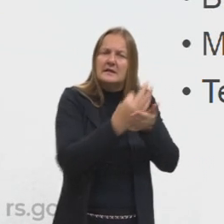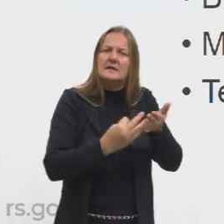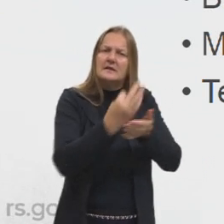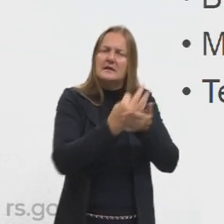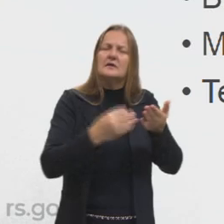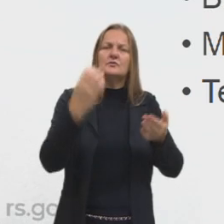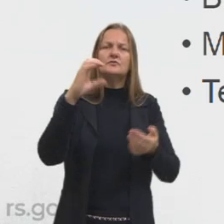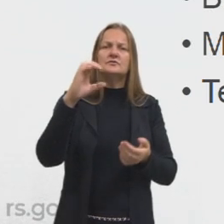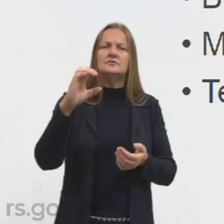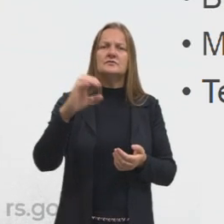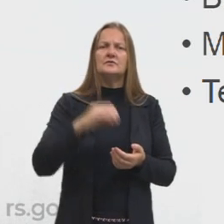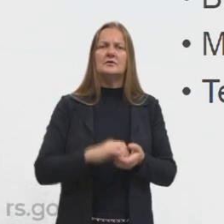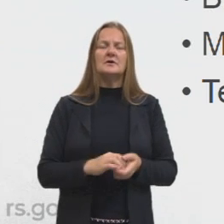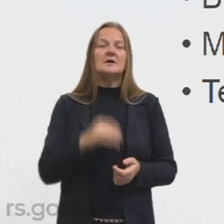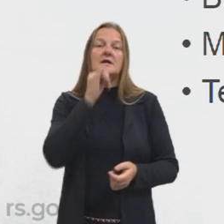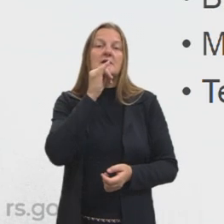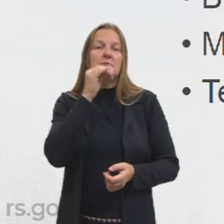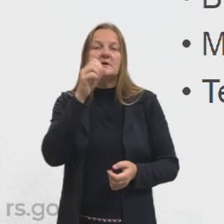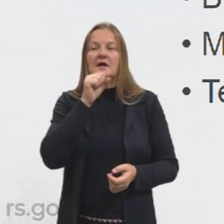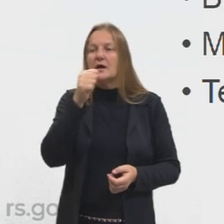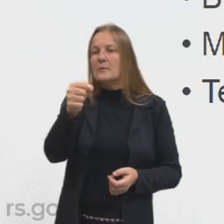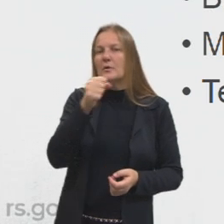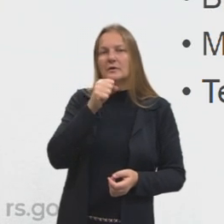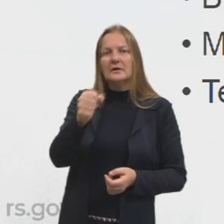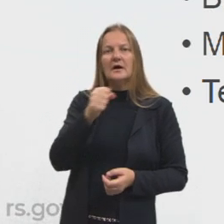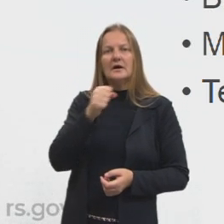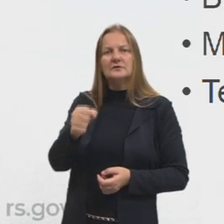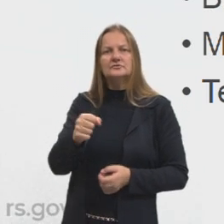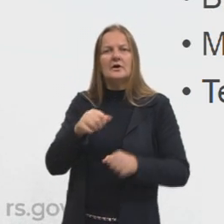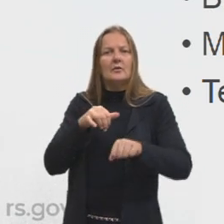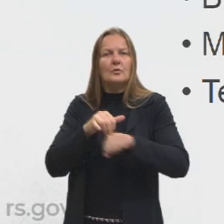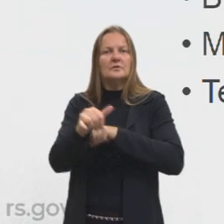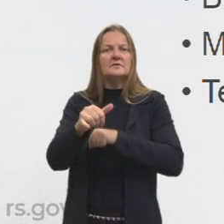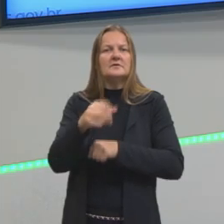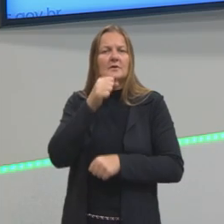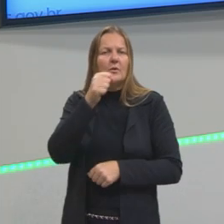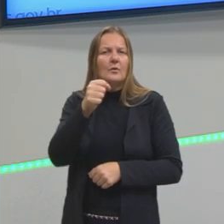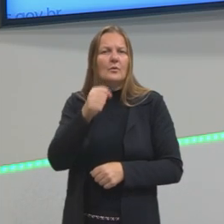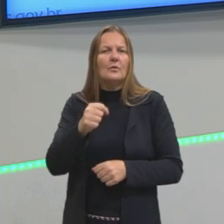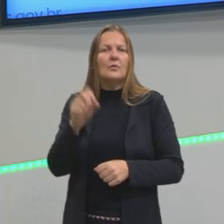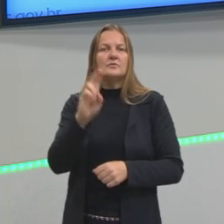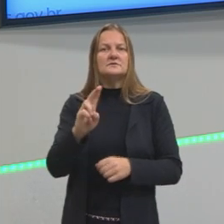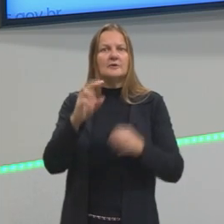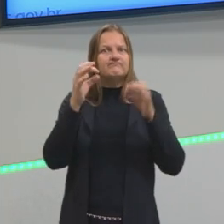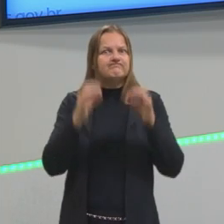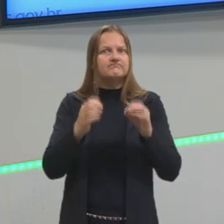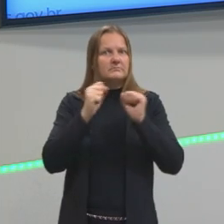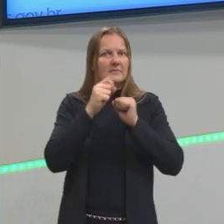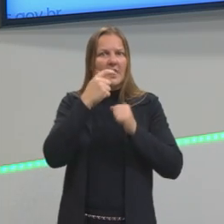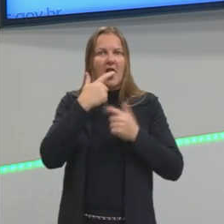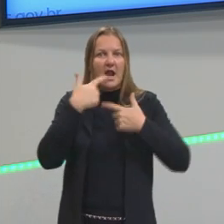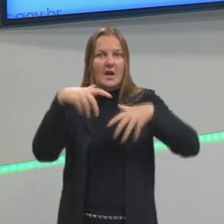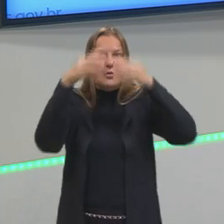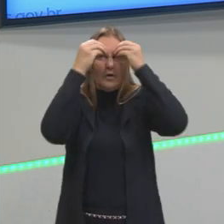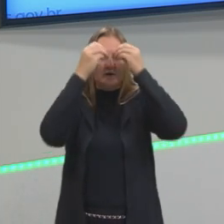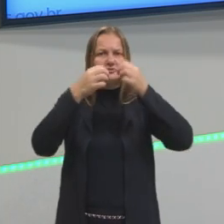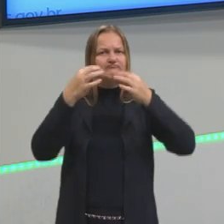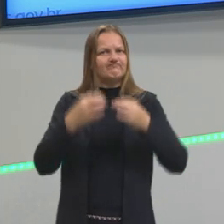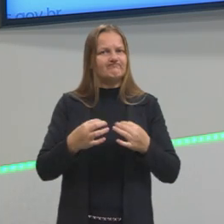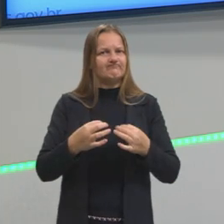imaginar, por exemplo, alguém fazendo uma reportagem, dizendo que aconteceu alguma coisa, sem usar uma linguagem precisa para isso.